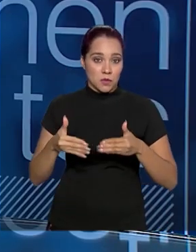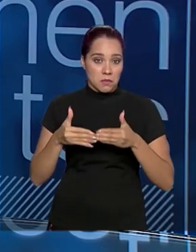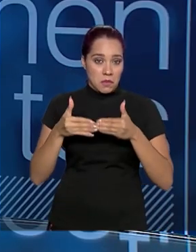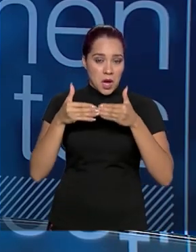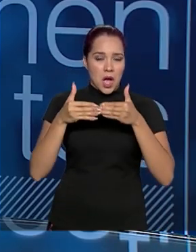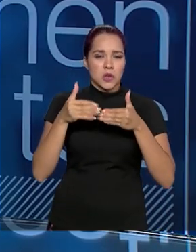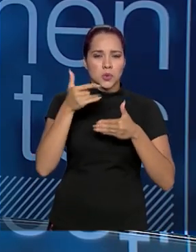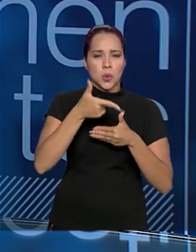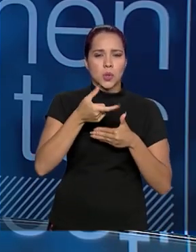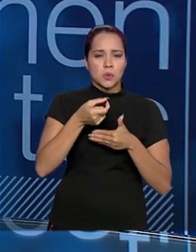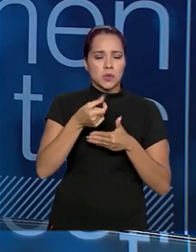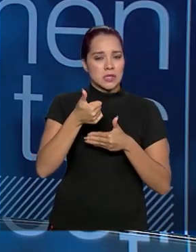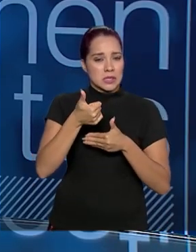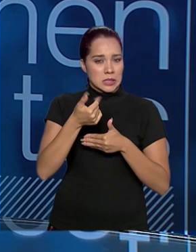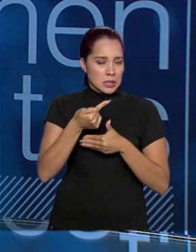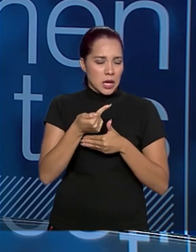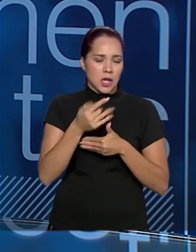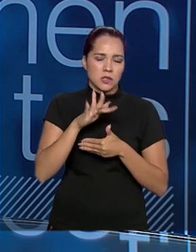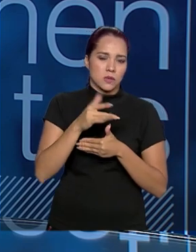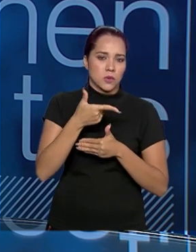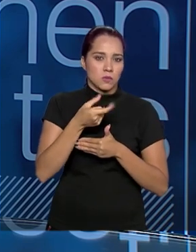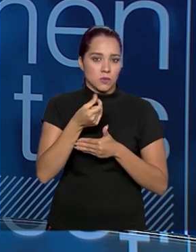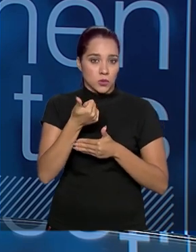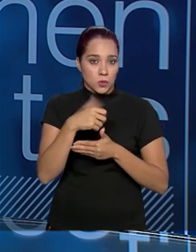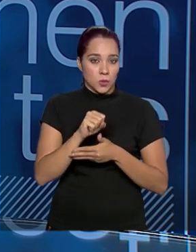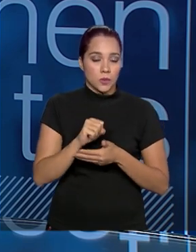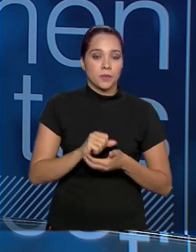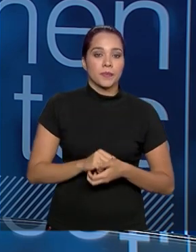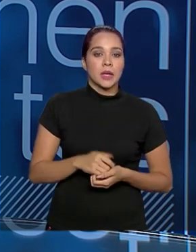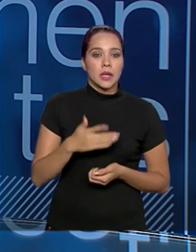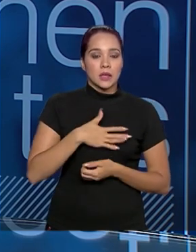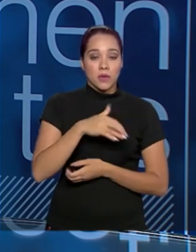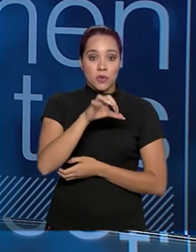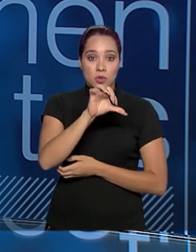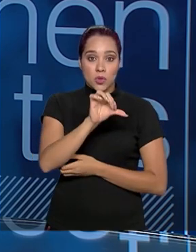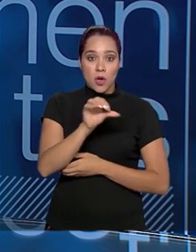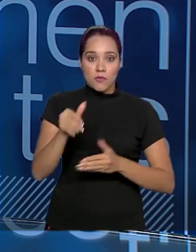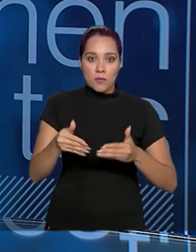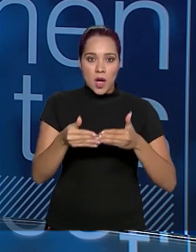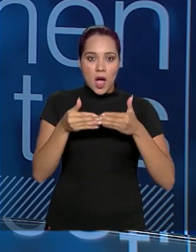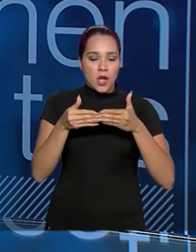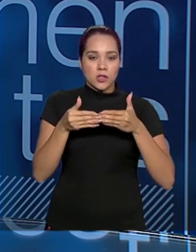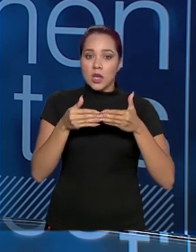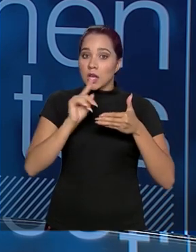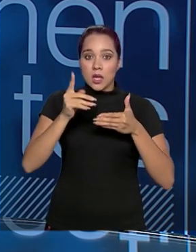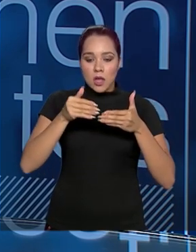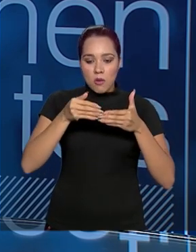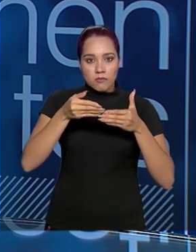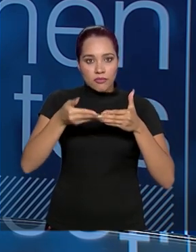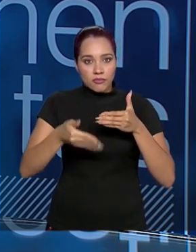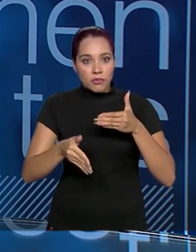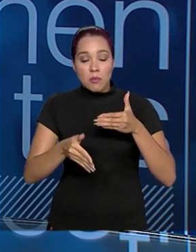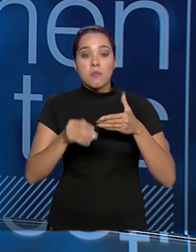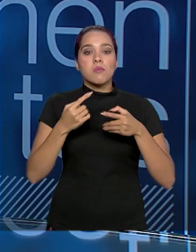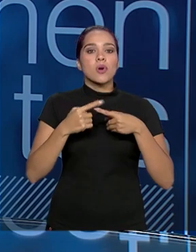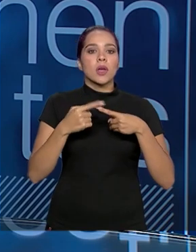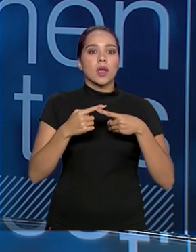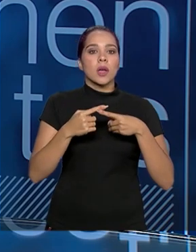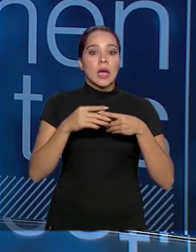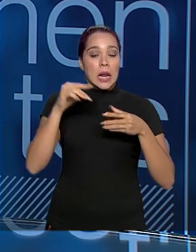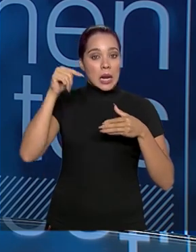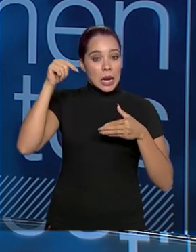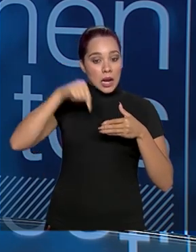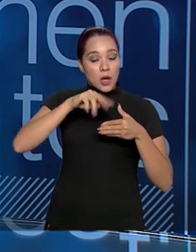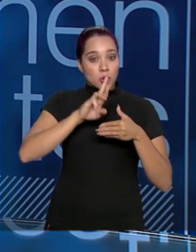exemplo, em 2017, 2018, tiveram nove barragens que não se romperam porque o minerador falou a